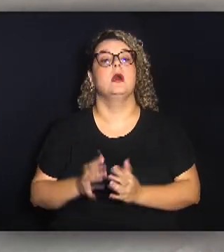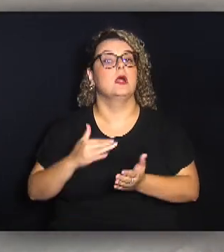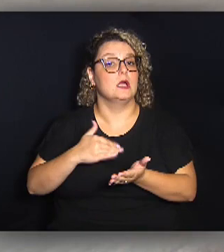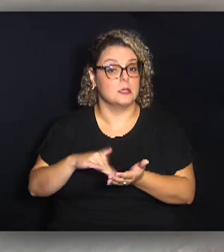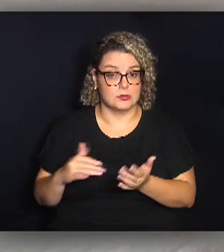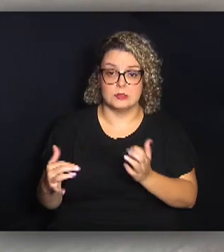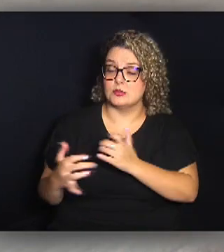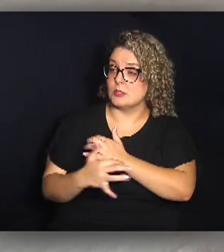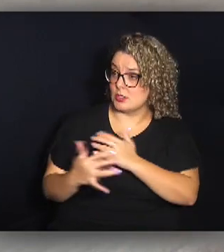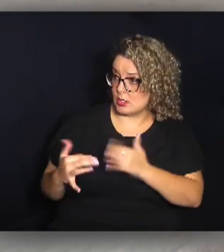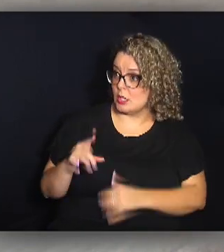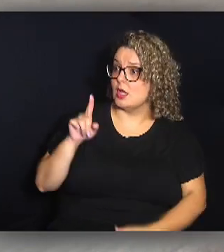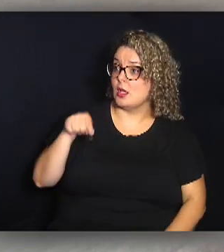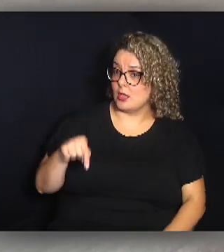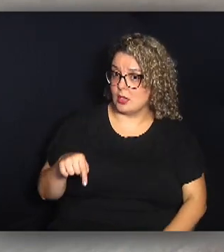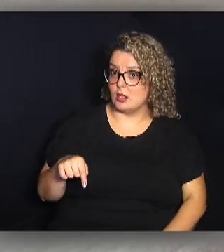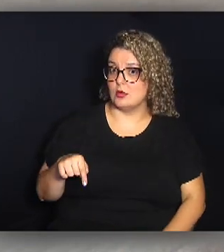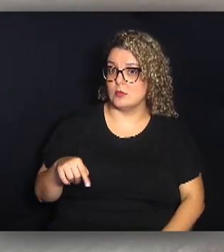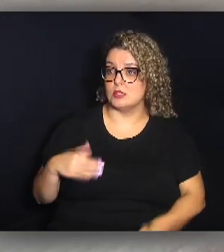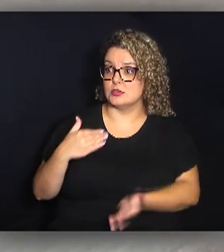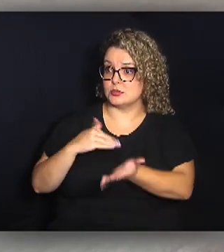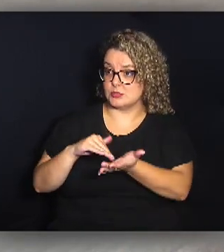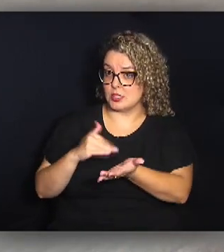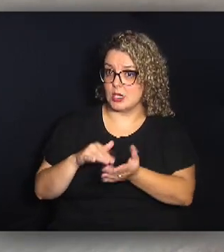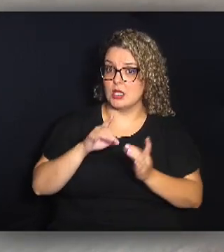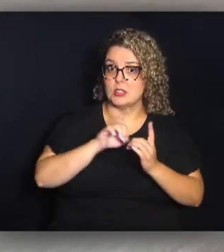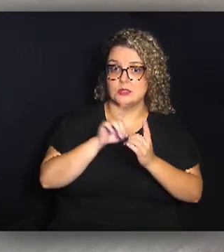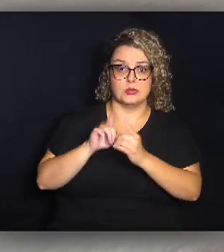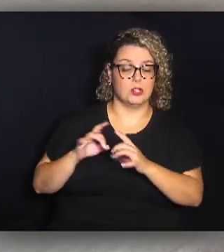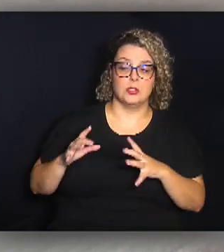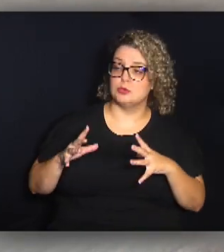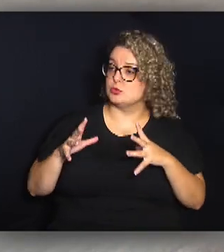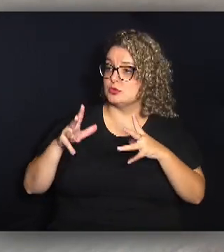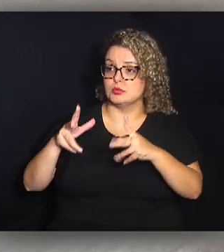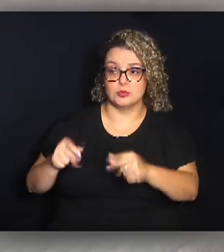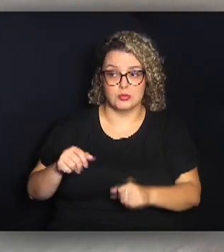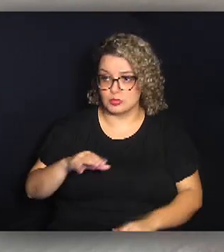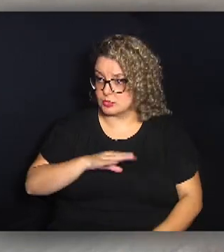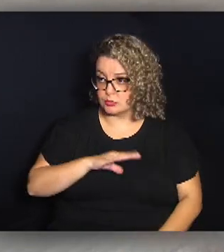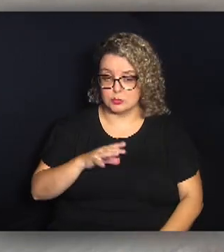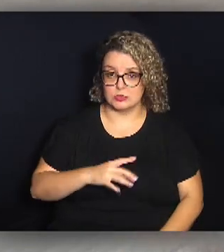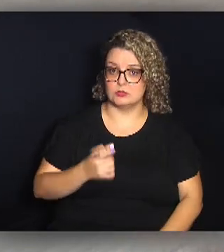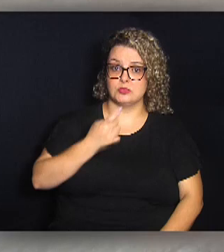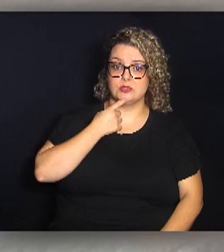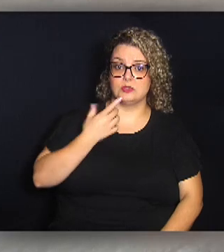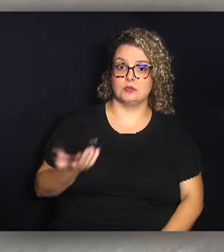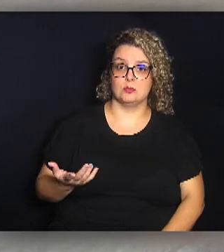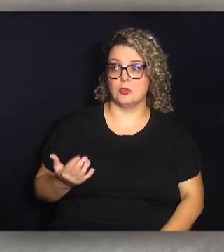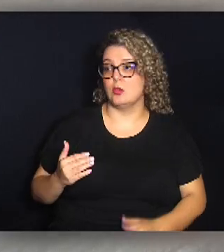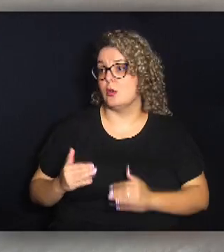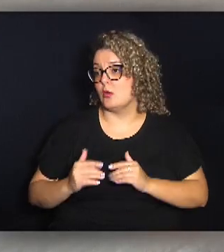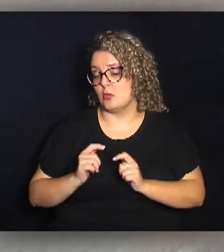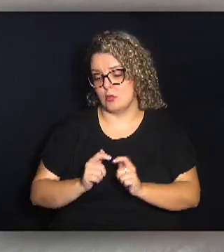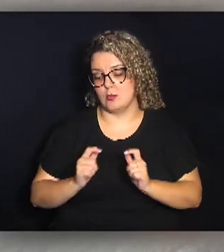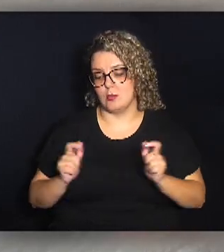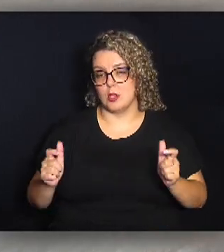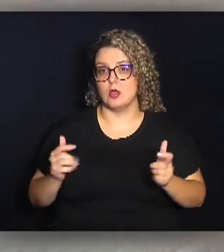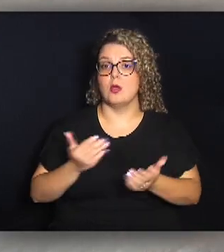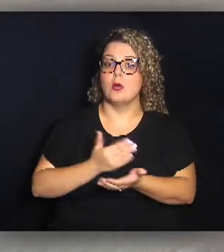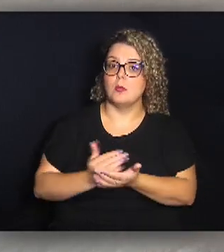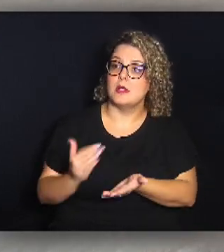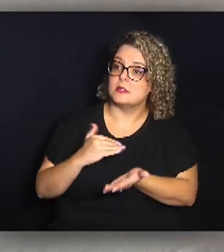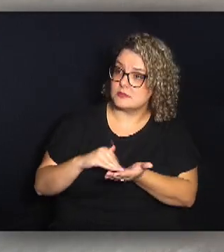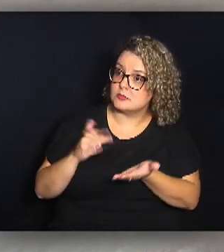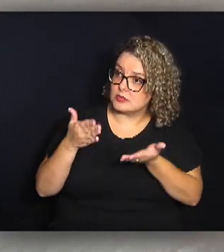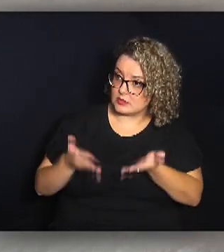Urbanismo é uma das secretarias que atende a todos do município de Campinas. O progresso passa pela secretaria e